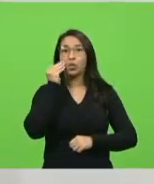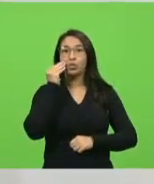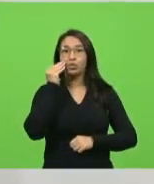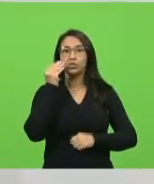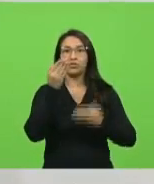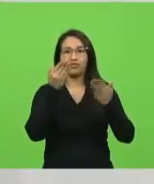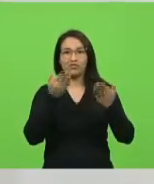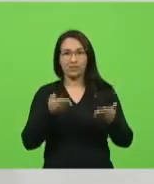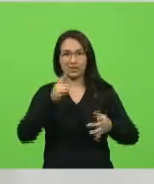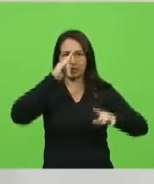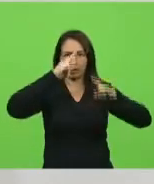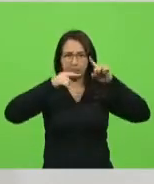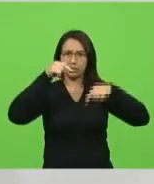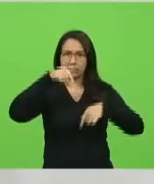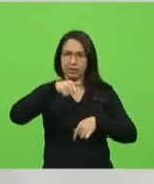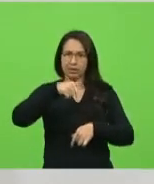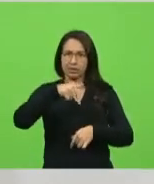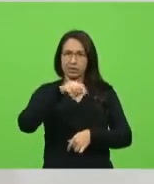Catarina.